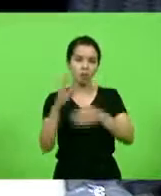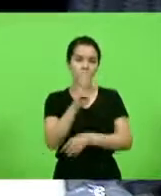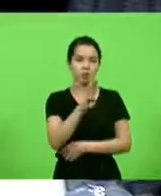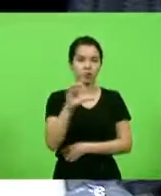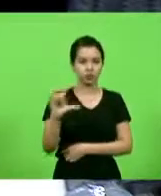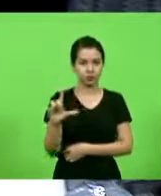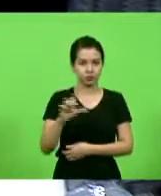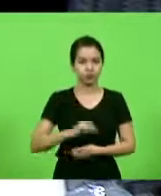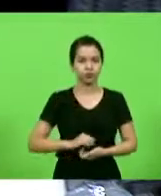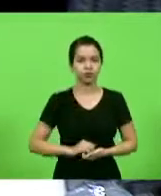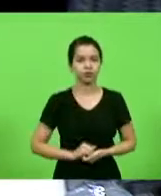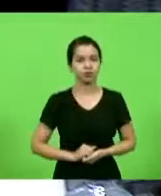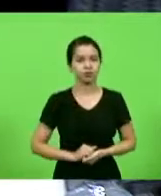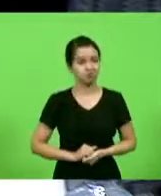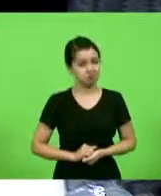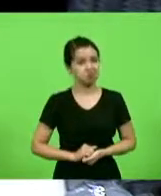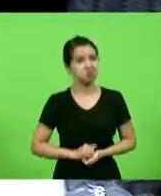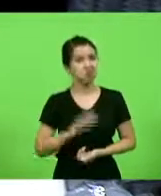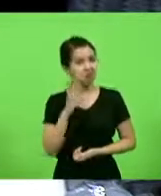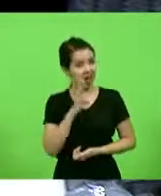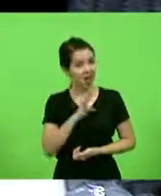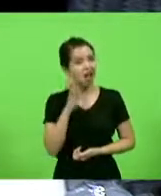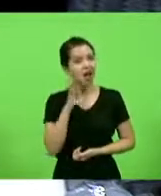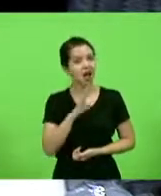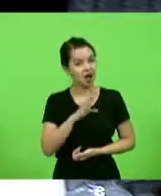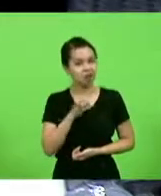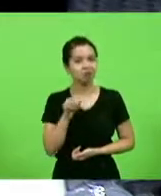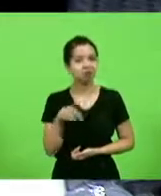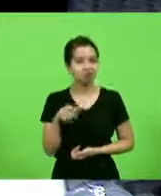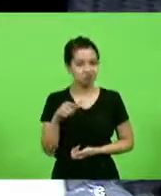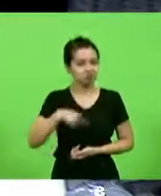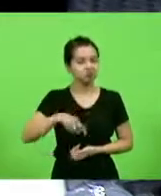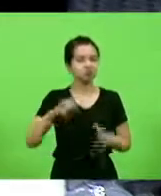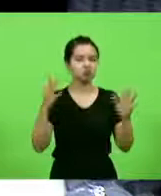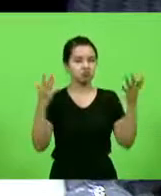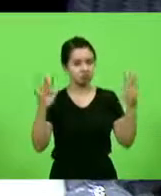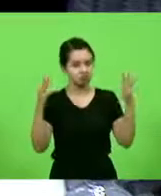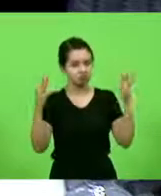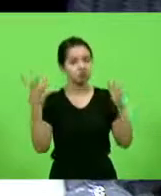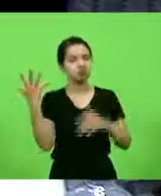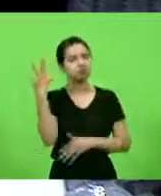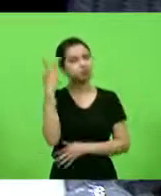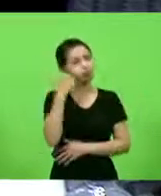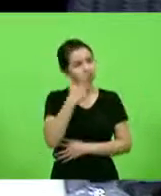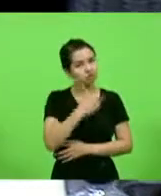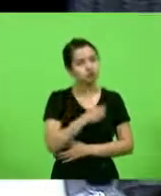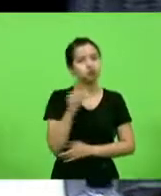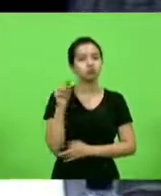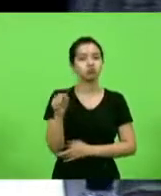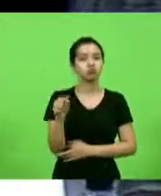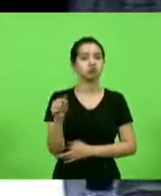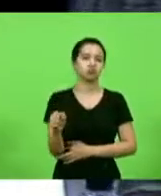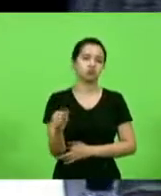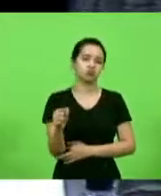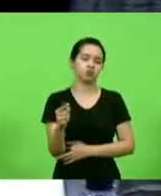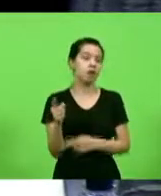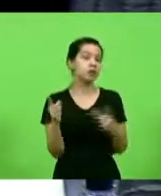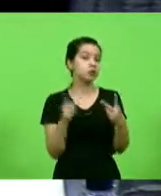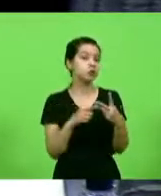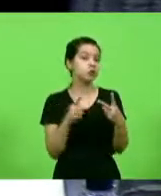Muito, muito legal, muito bacana, a gente vai comemorar, é muito bonito isso daí. Vamos para a segunda foto.